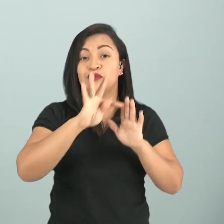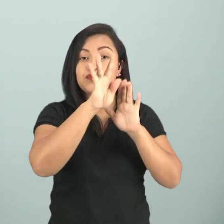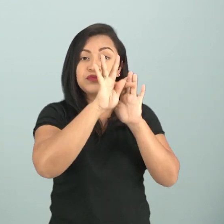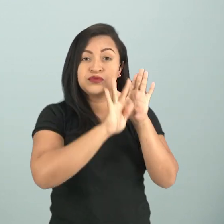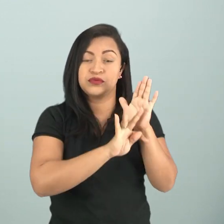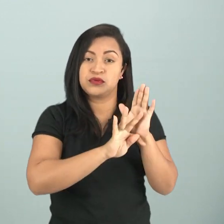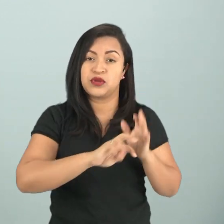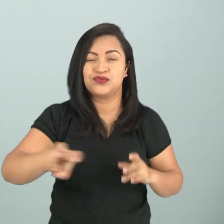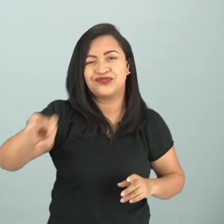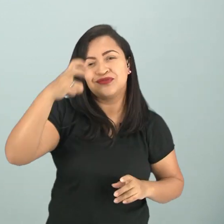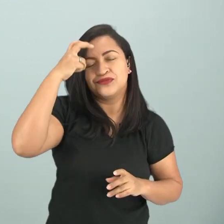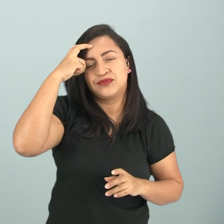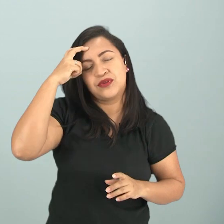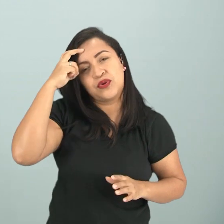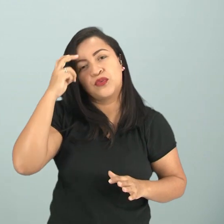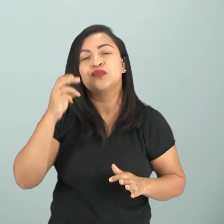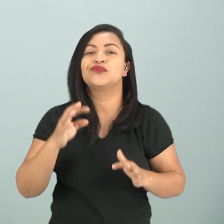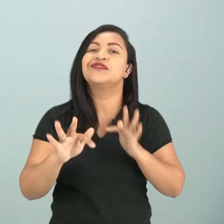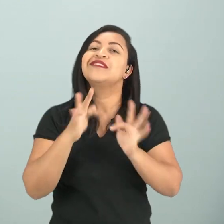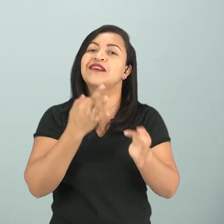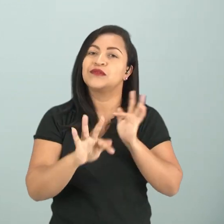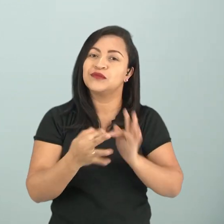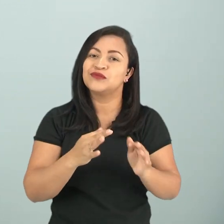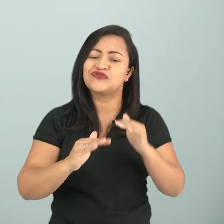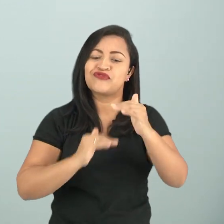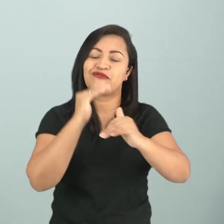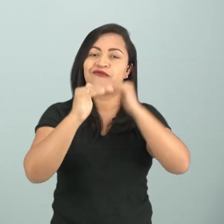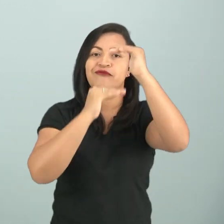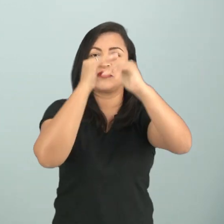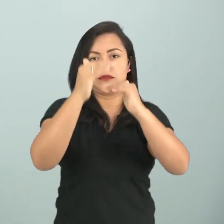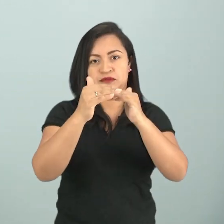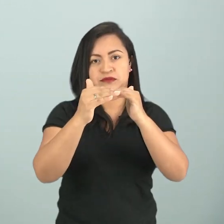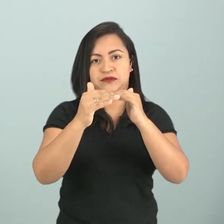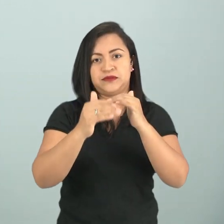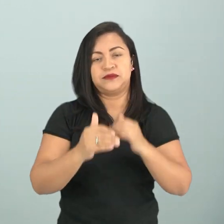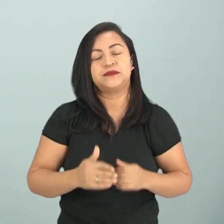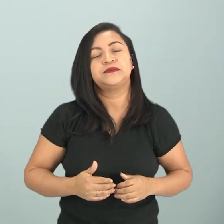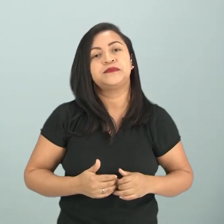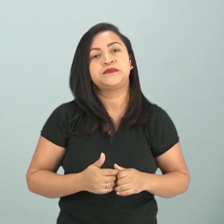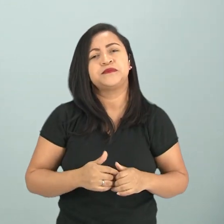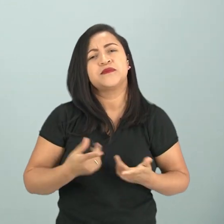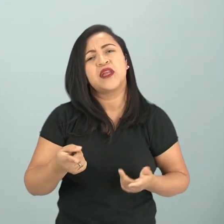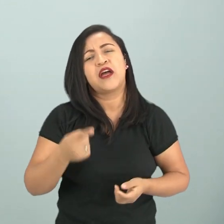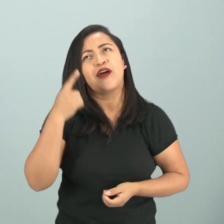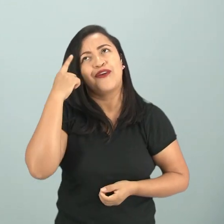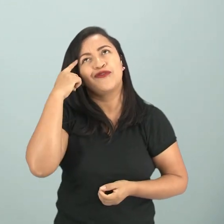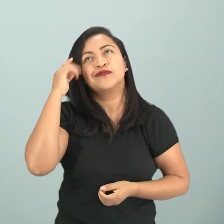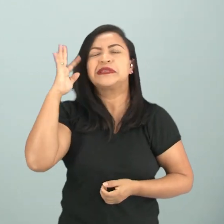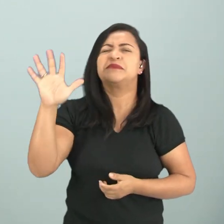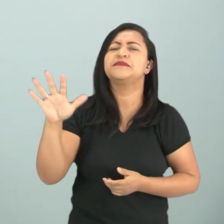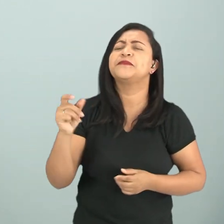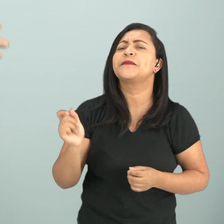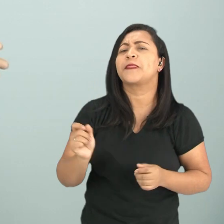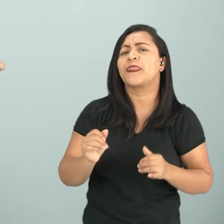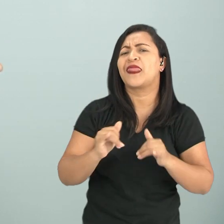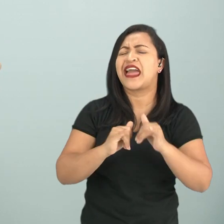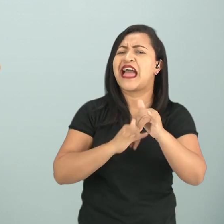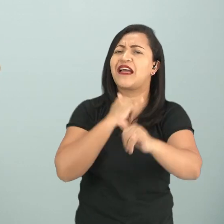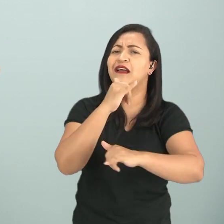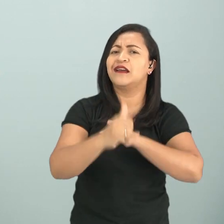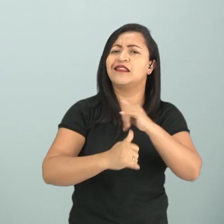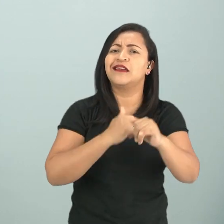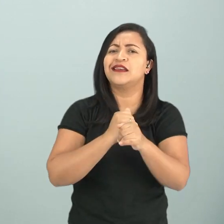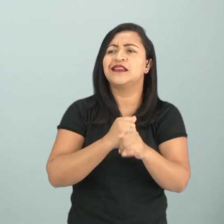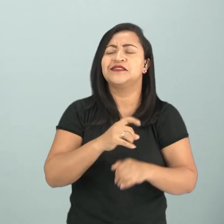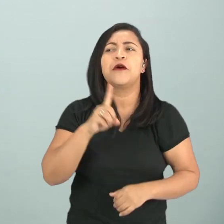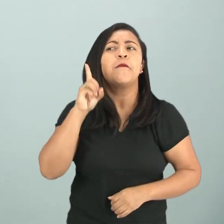da cultura digital, eles surgiram com os avanços tecnológicos. Aí você imagina, a internet nos Estados